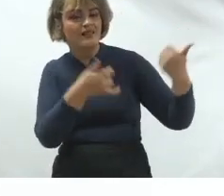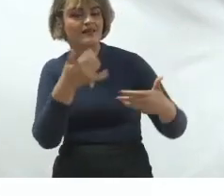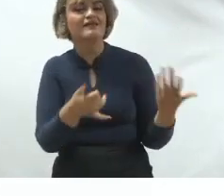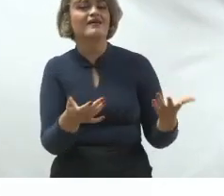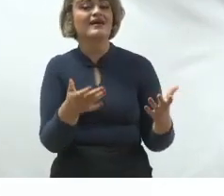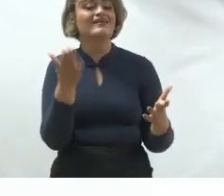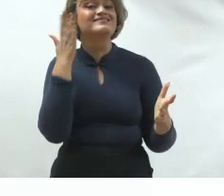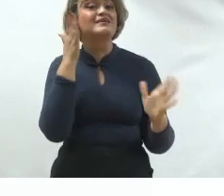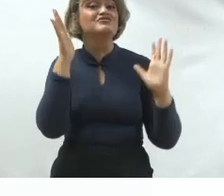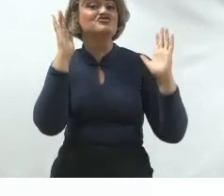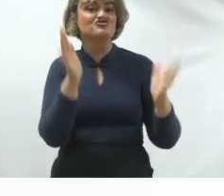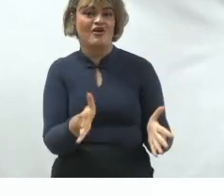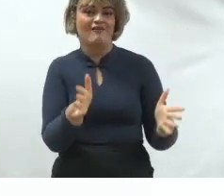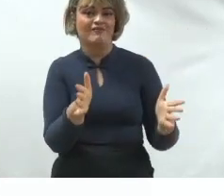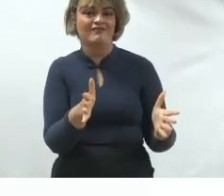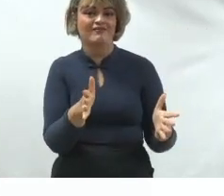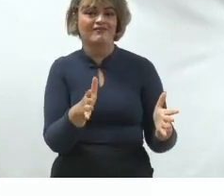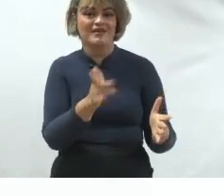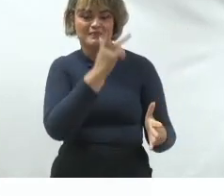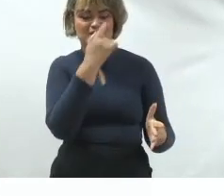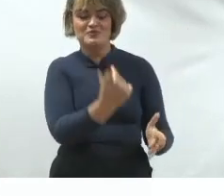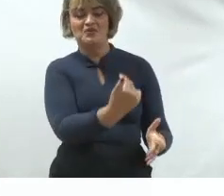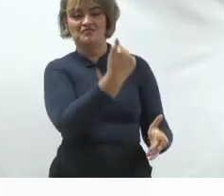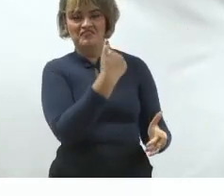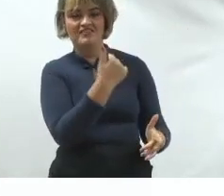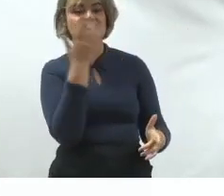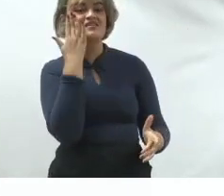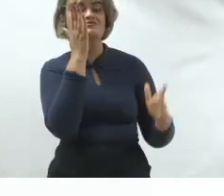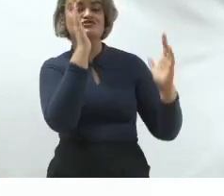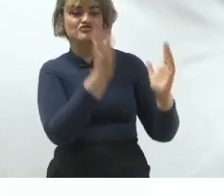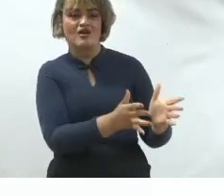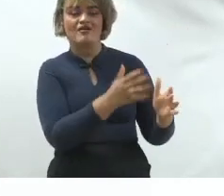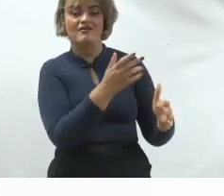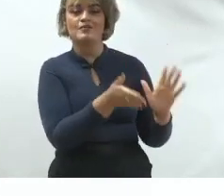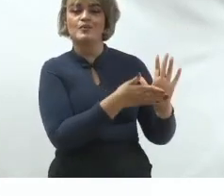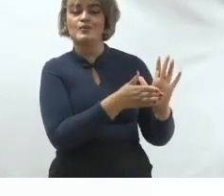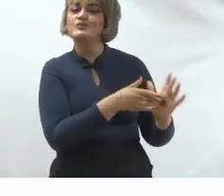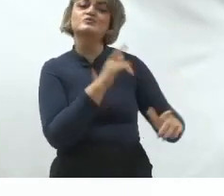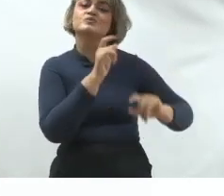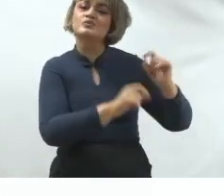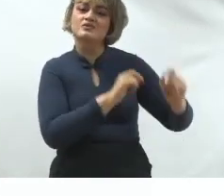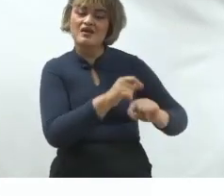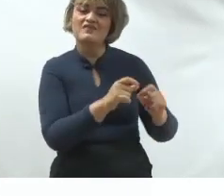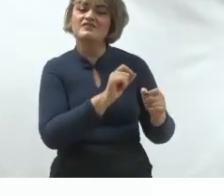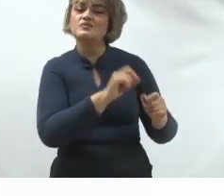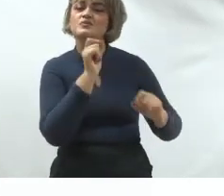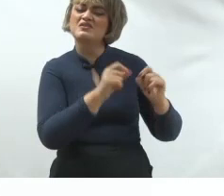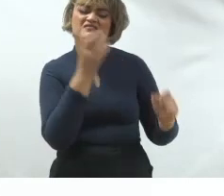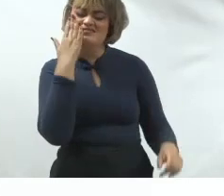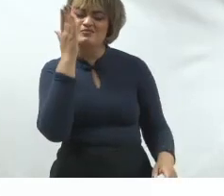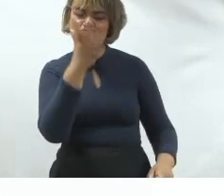já está associado na cabeça do eleitor aquilo que você está propondo e aquilo que você vai fazer.